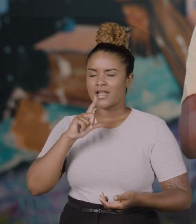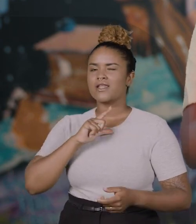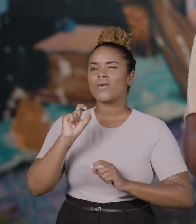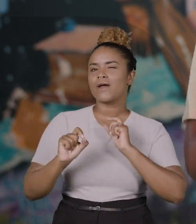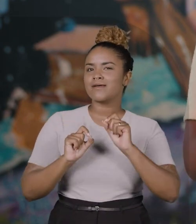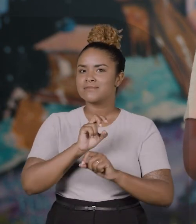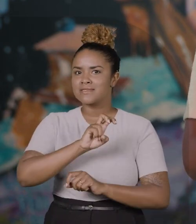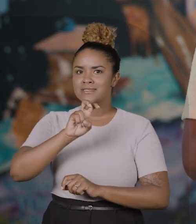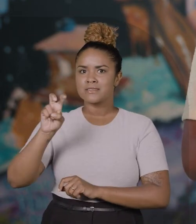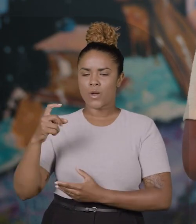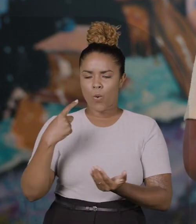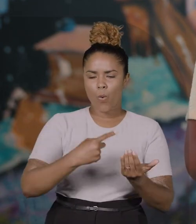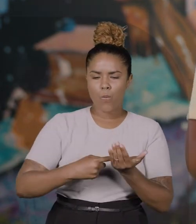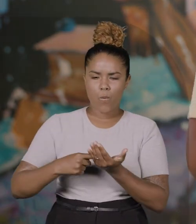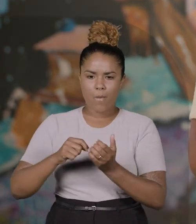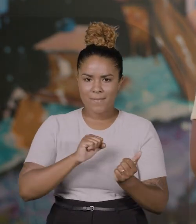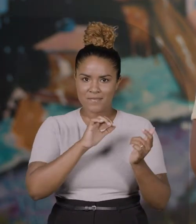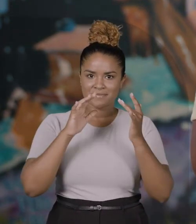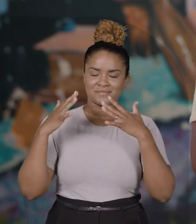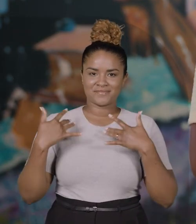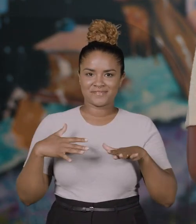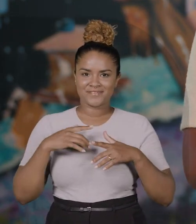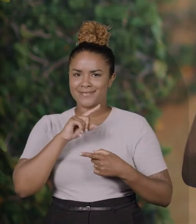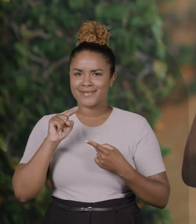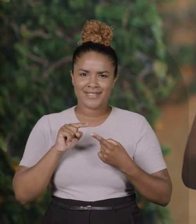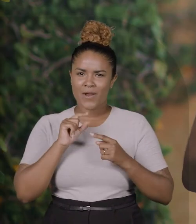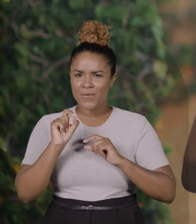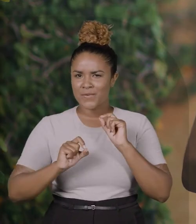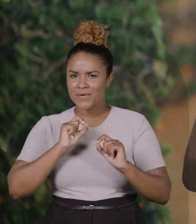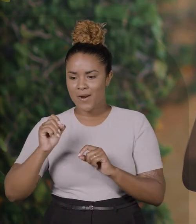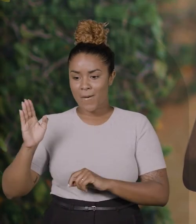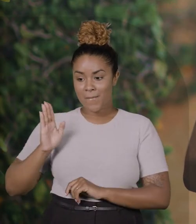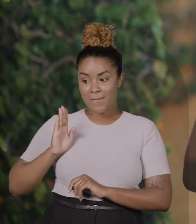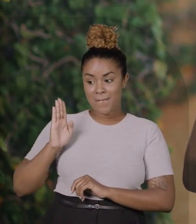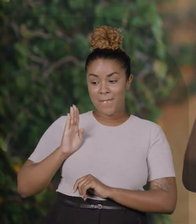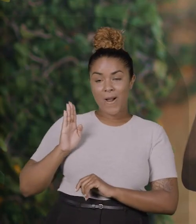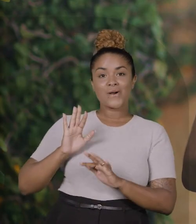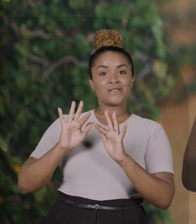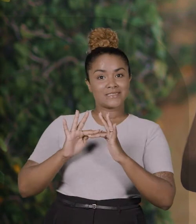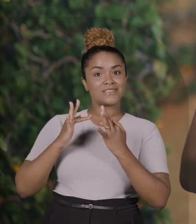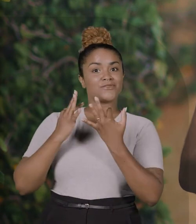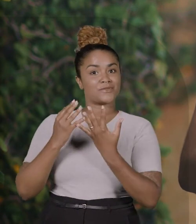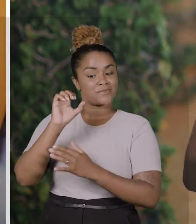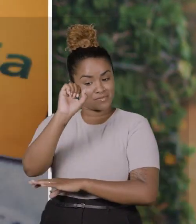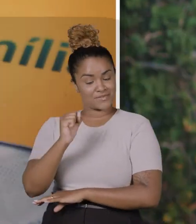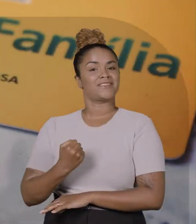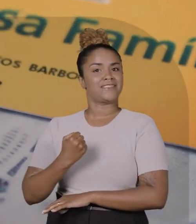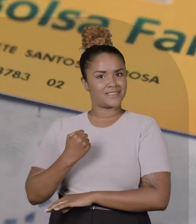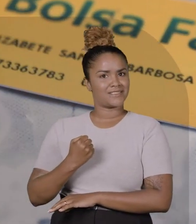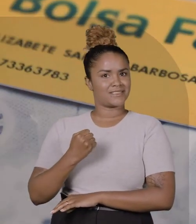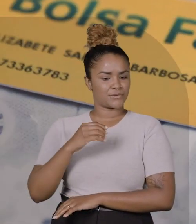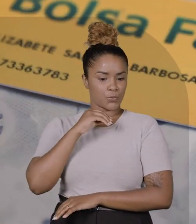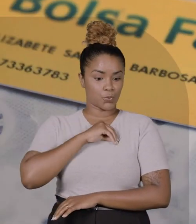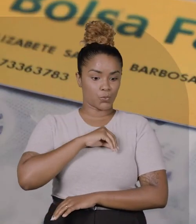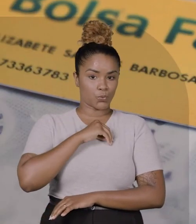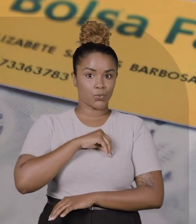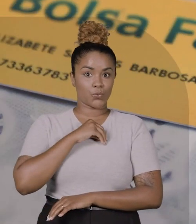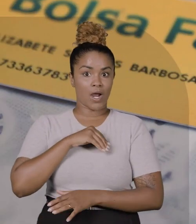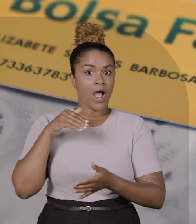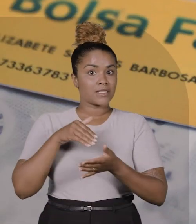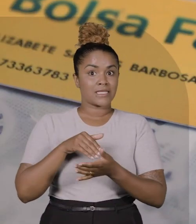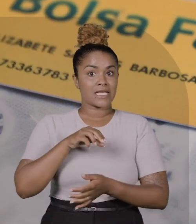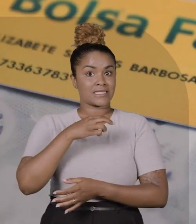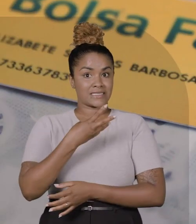Rogério, tem cinco compromissos pra fazer nossa fila brilhar. É com Rogério que nós teremos o Bolsa Família Sergipe, uma